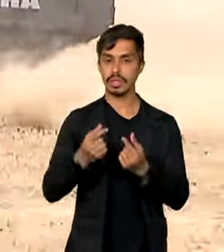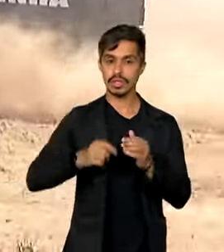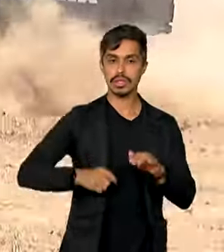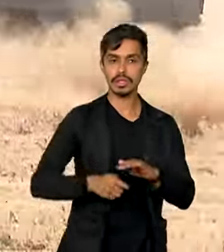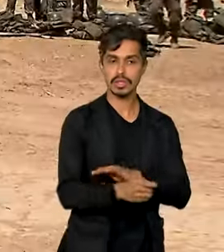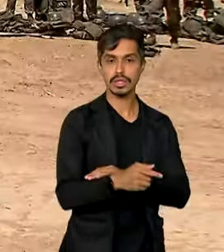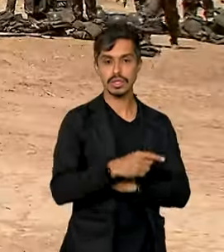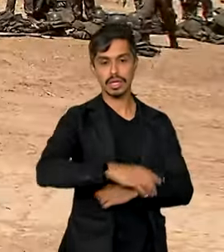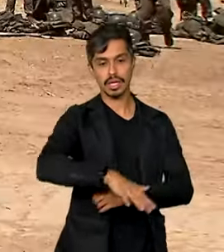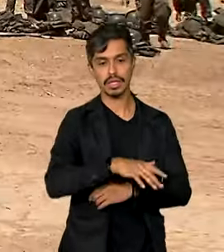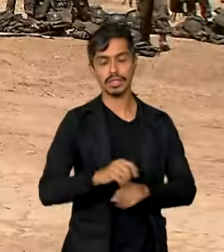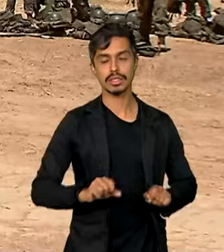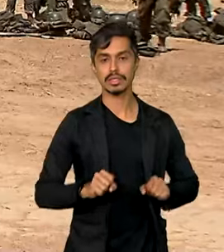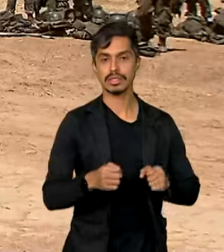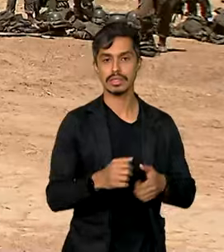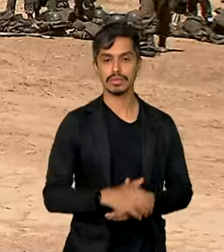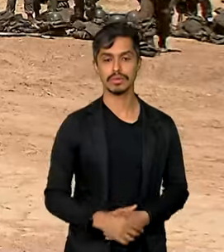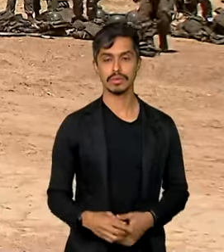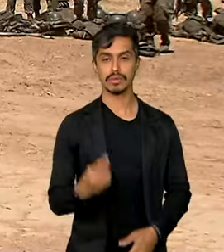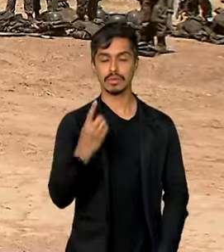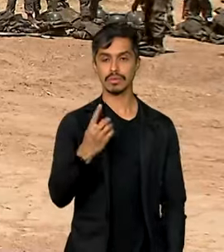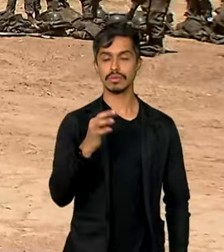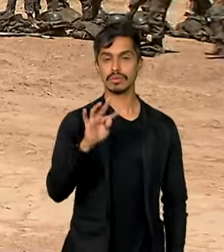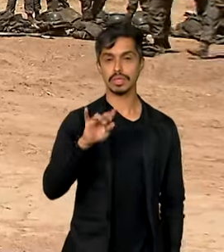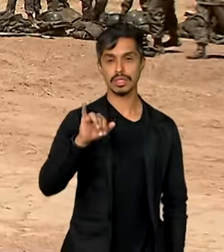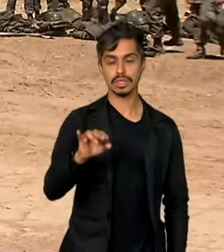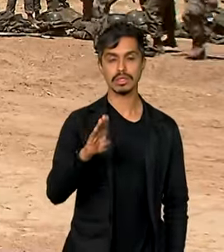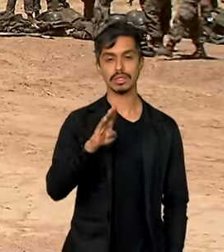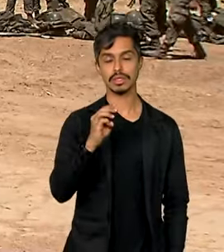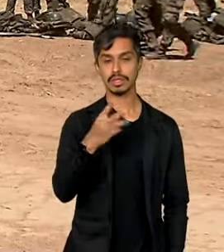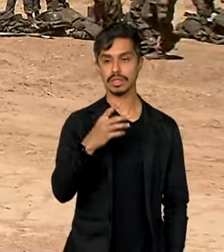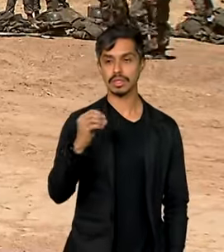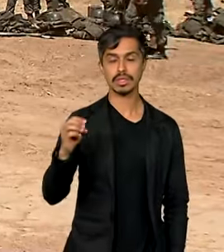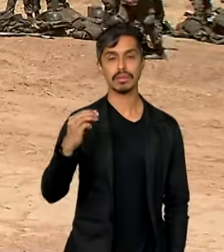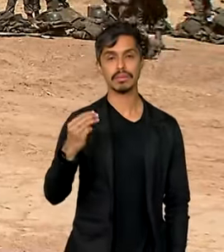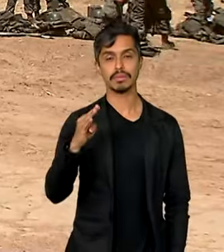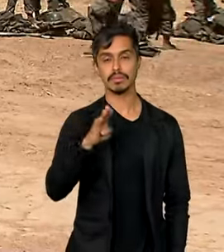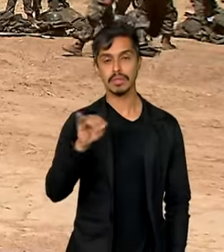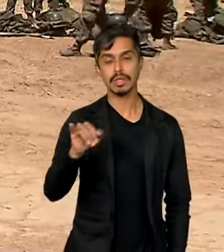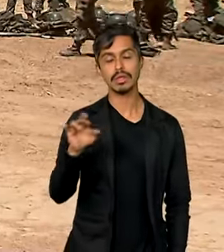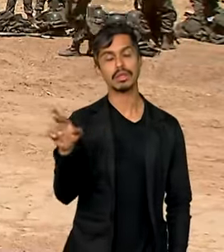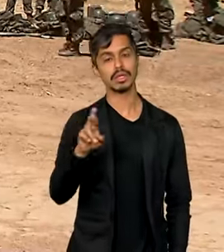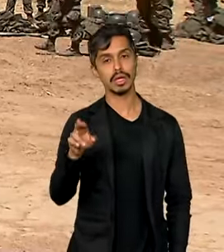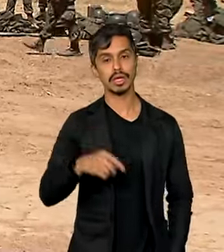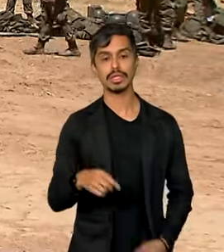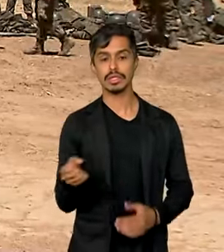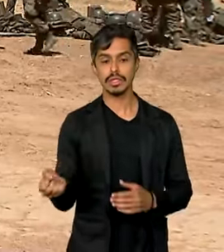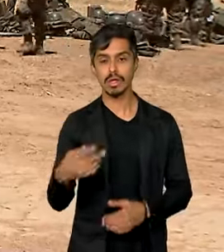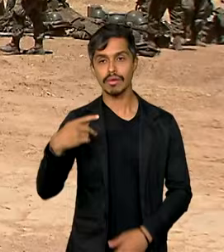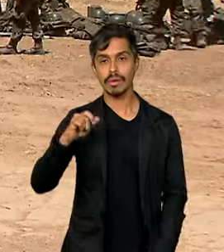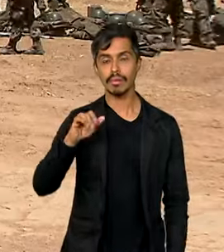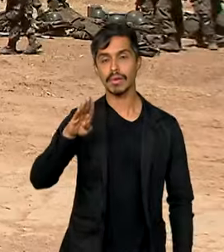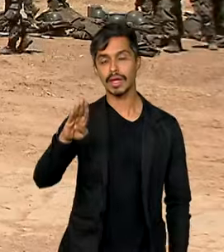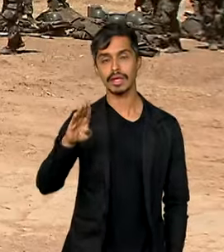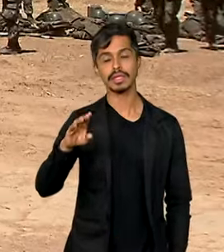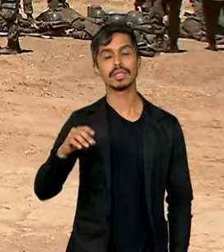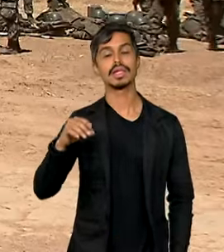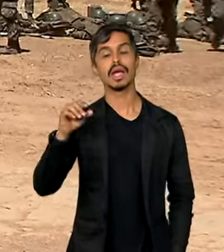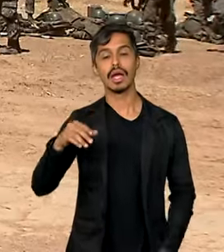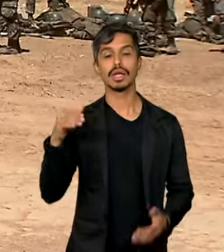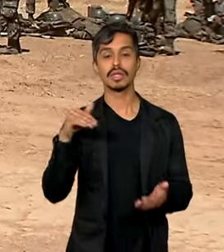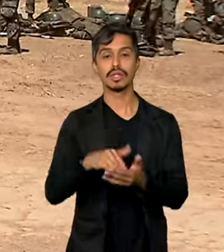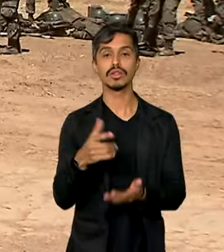na defesa. Dos mais de 1 trilhão e 700 bilhões de reais que serão investidos no novo PAC até 2026,